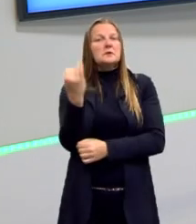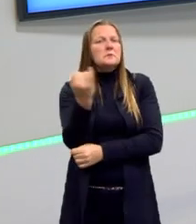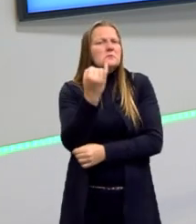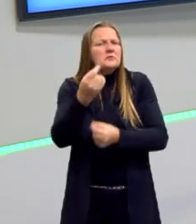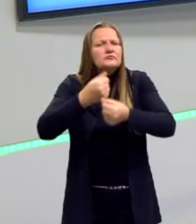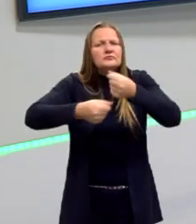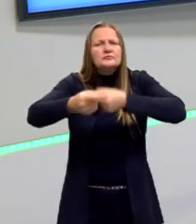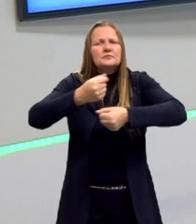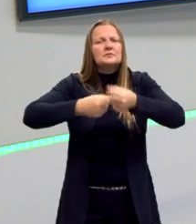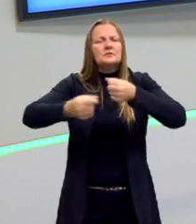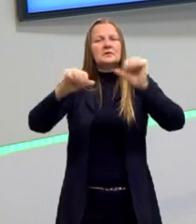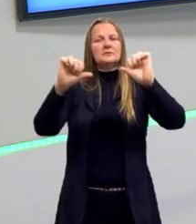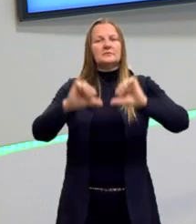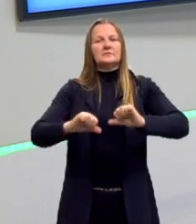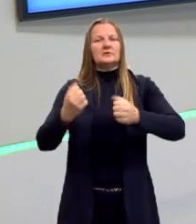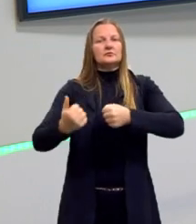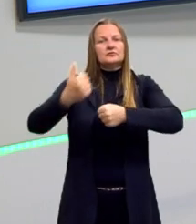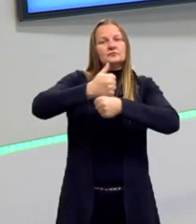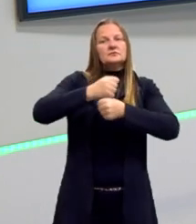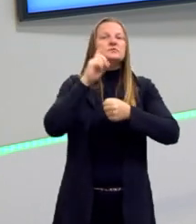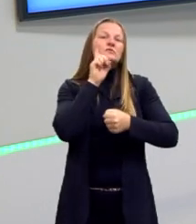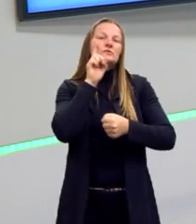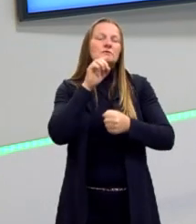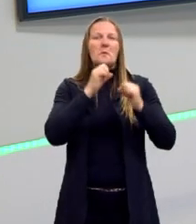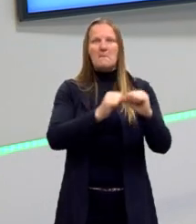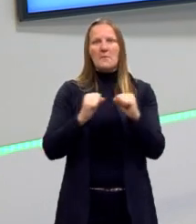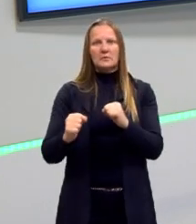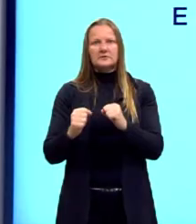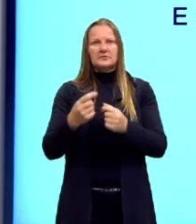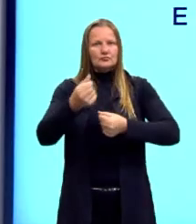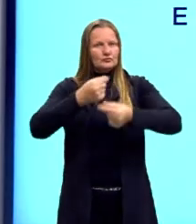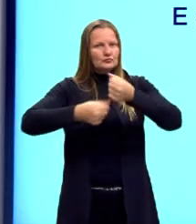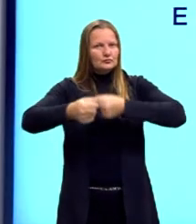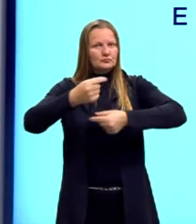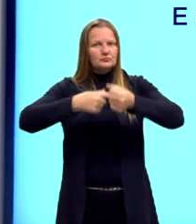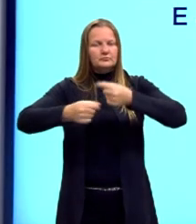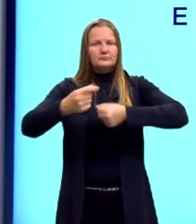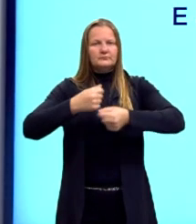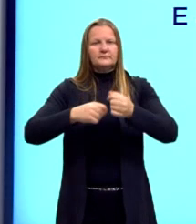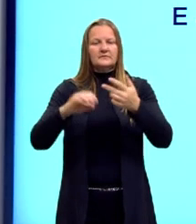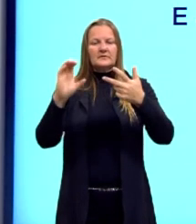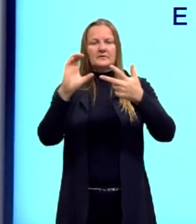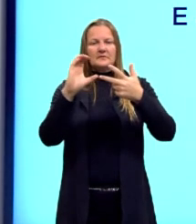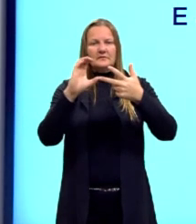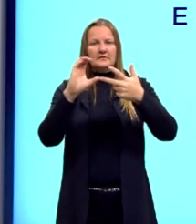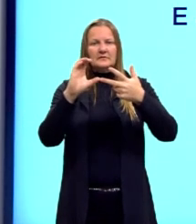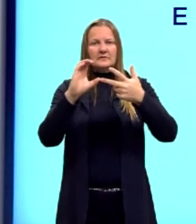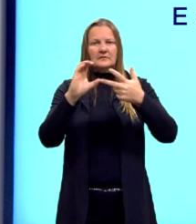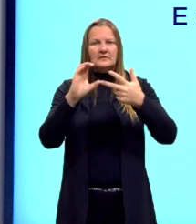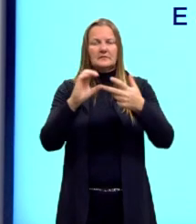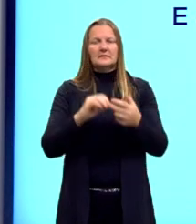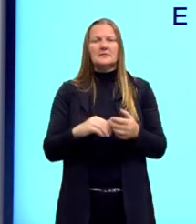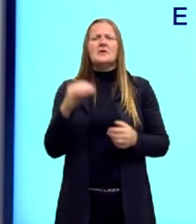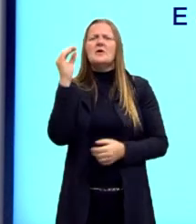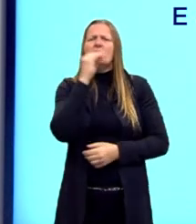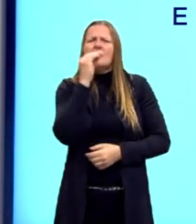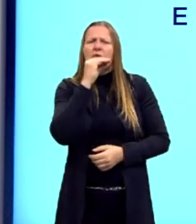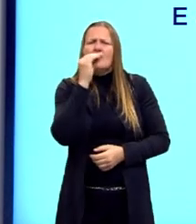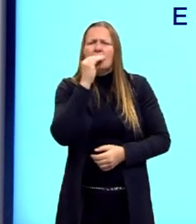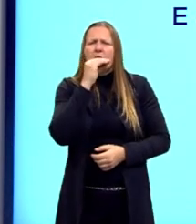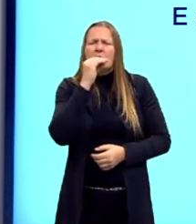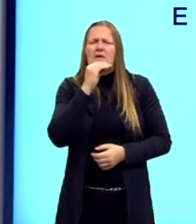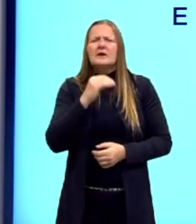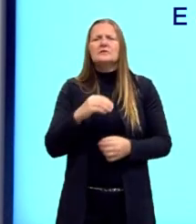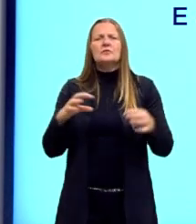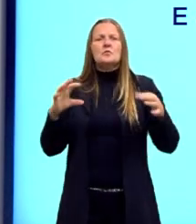Guerra e é substituído pelos Estados Unidos como uma potência econômica, né. Então, essa opção também está correta. O fracasso da Liga das